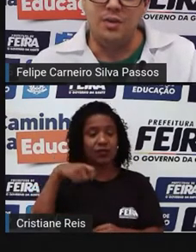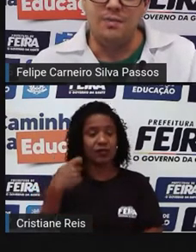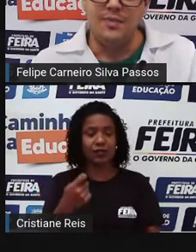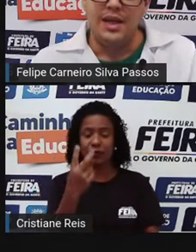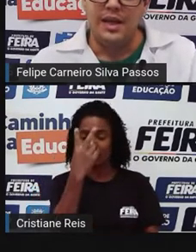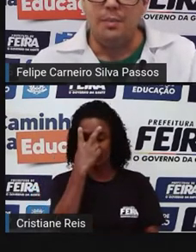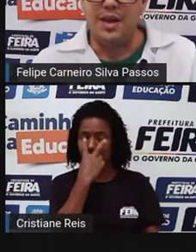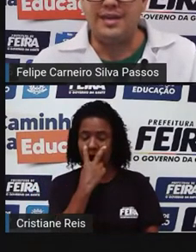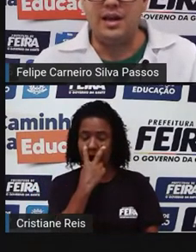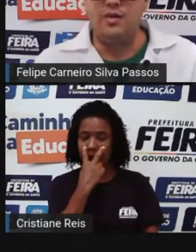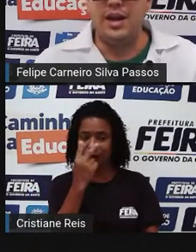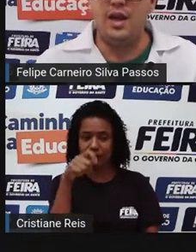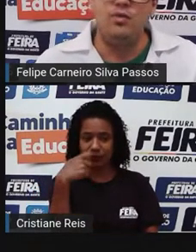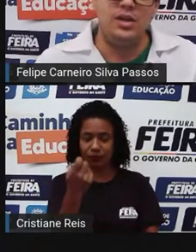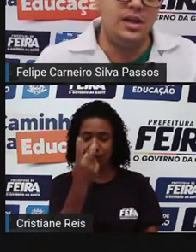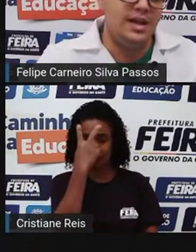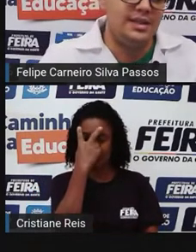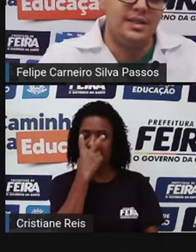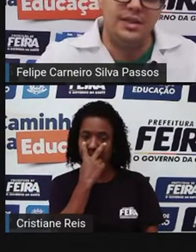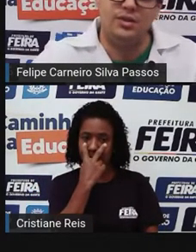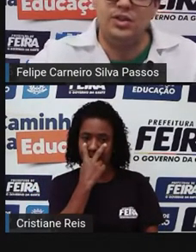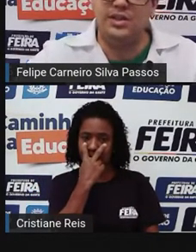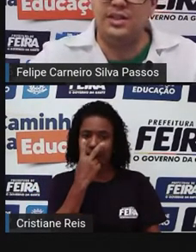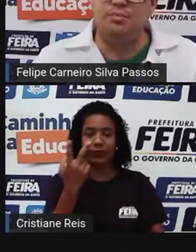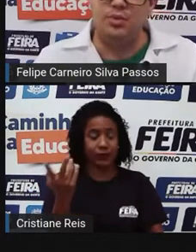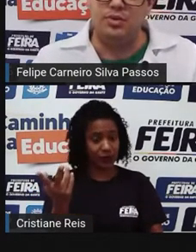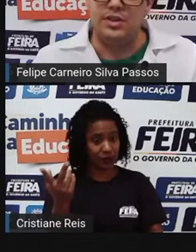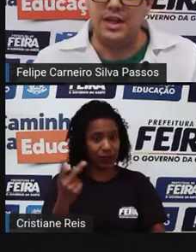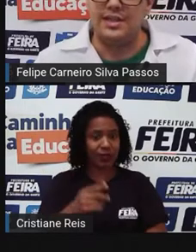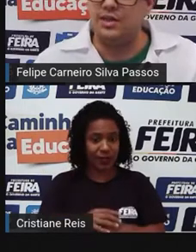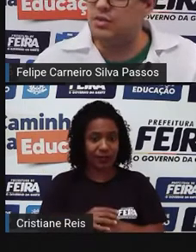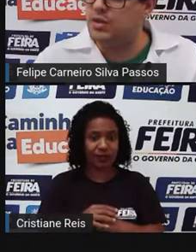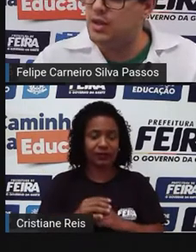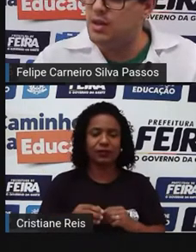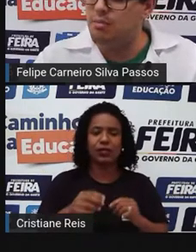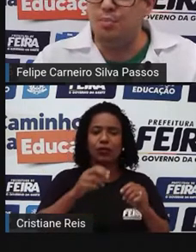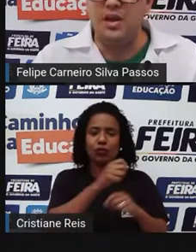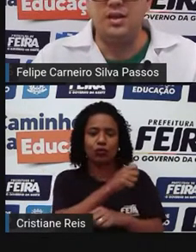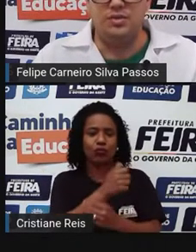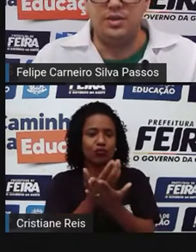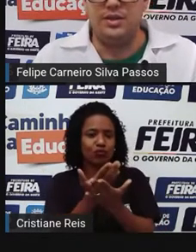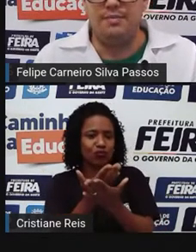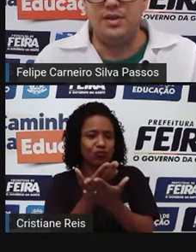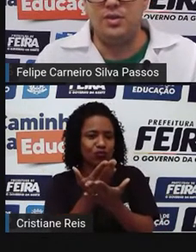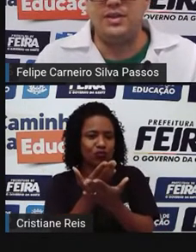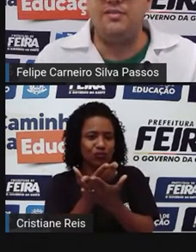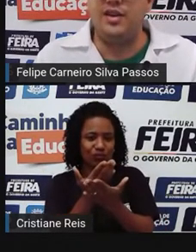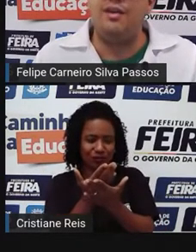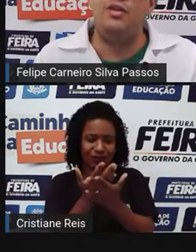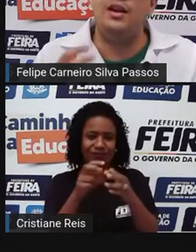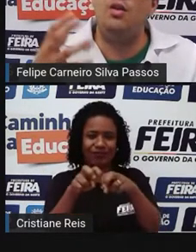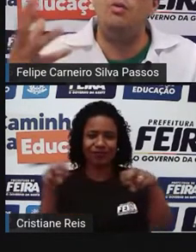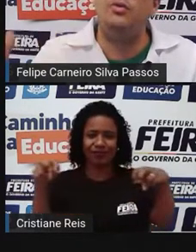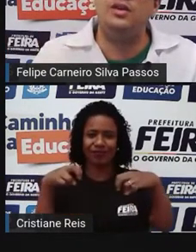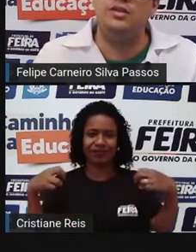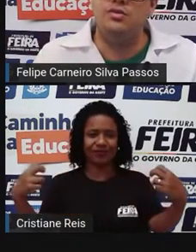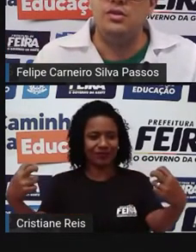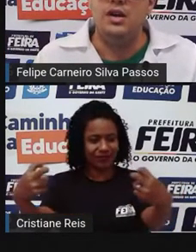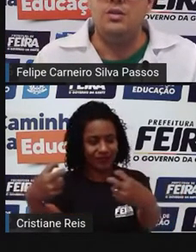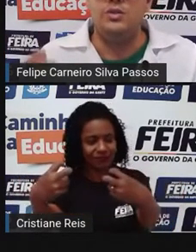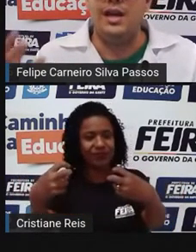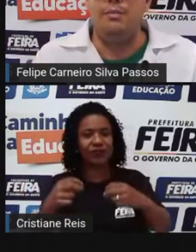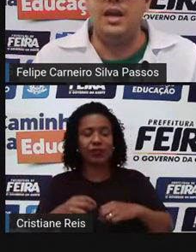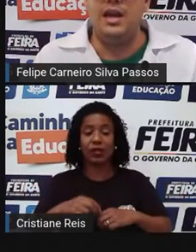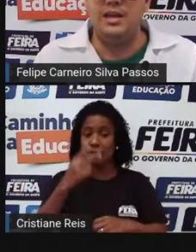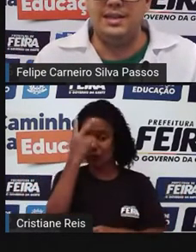Platão. E Platão, ele reunia, assim, seus discípulos, né? Seus pupilos, pessoas que ficavam ali ouvindo